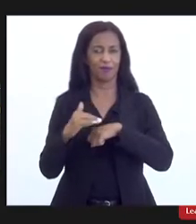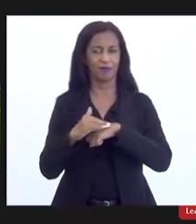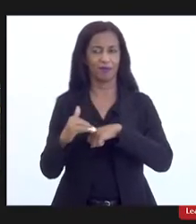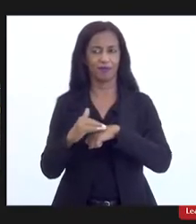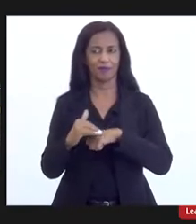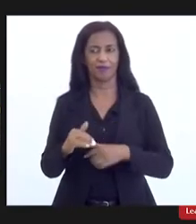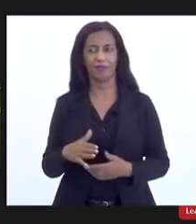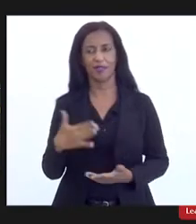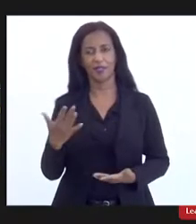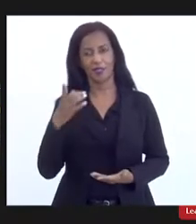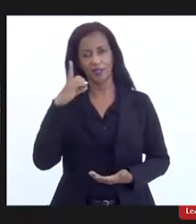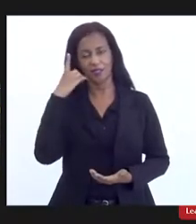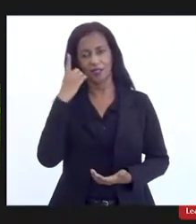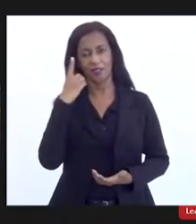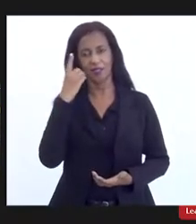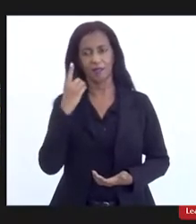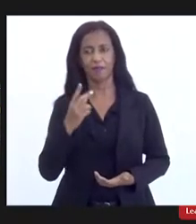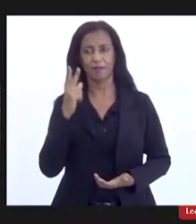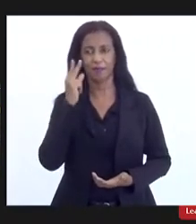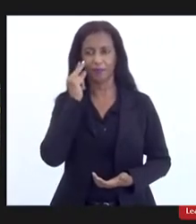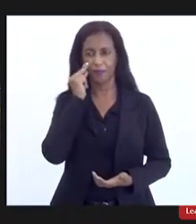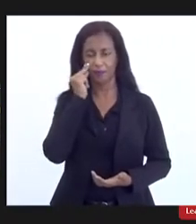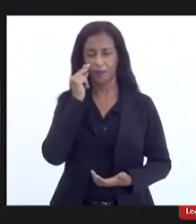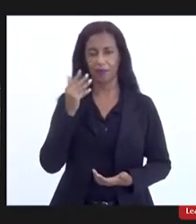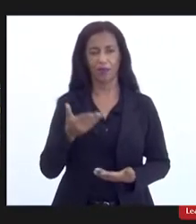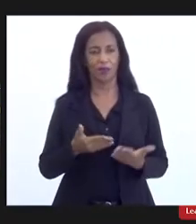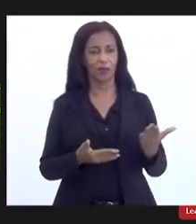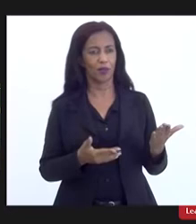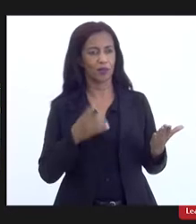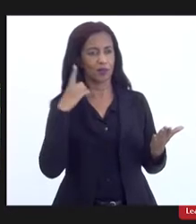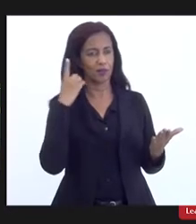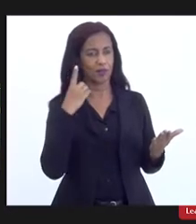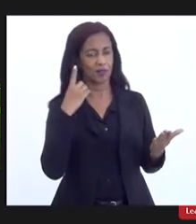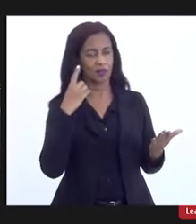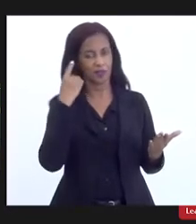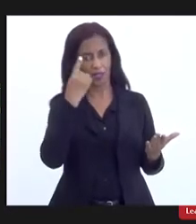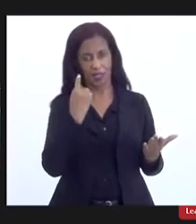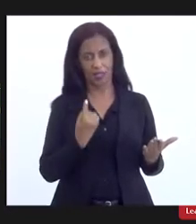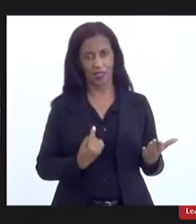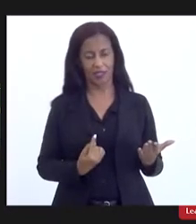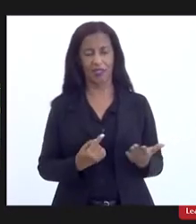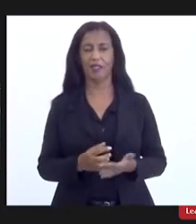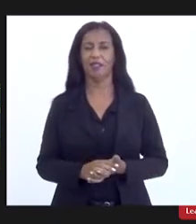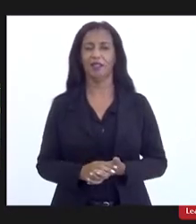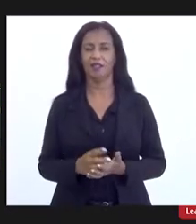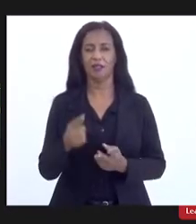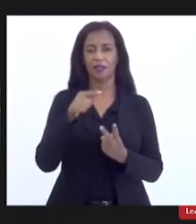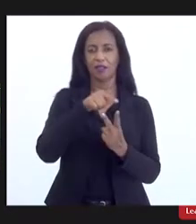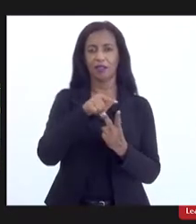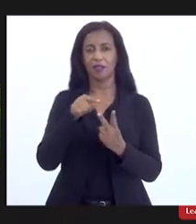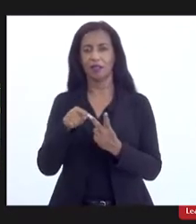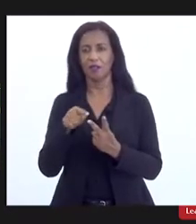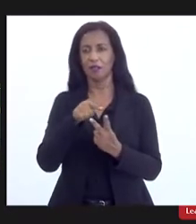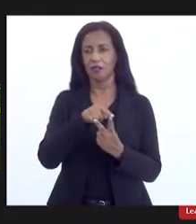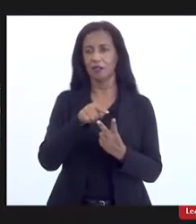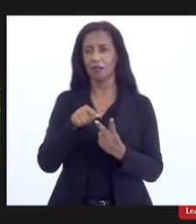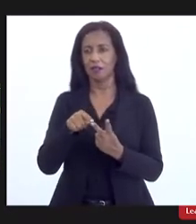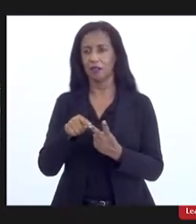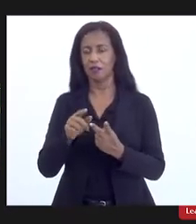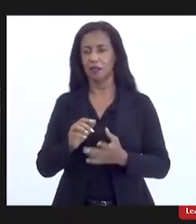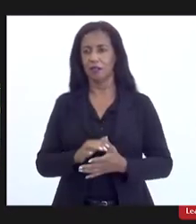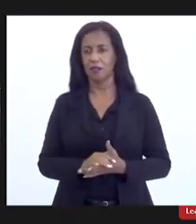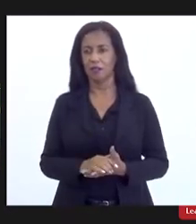tanto a deputada Mônica quanto a deputada Dani Monteiro, duas parceiras, duas